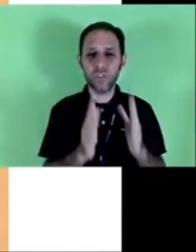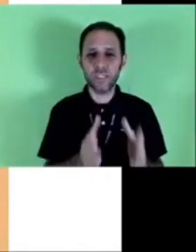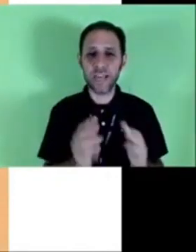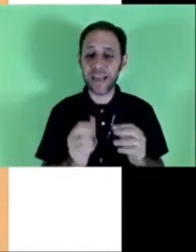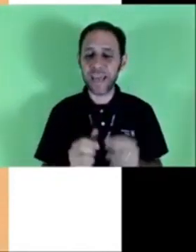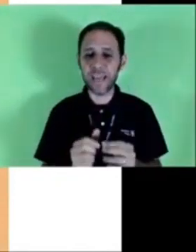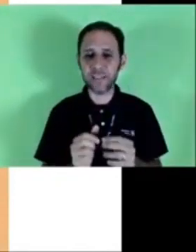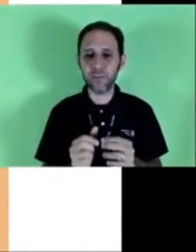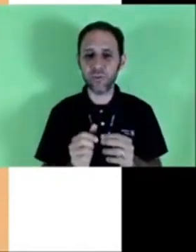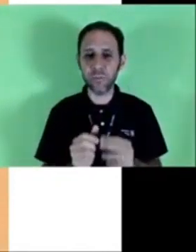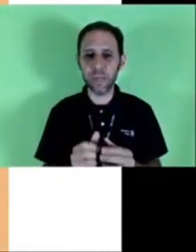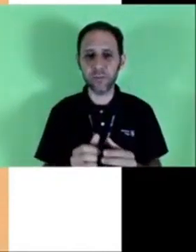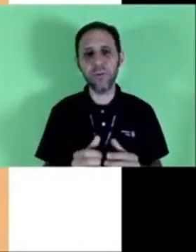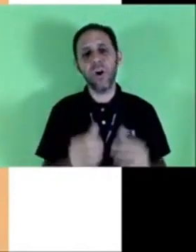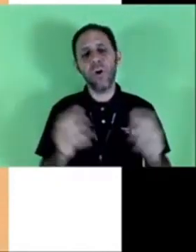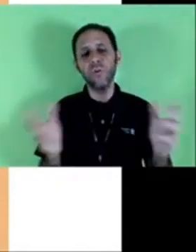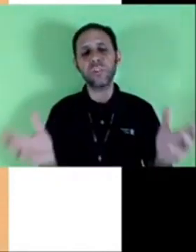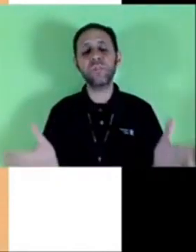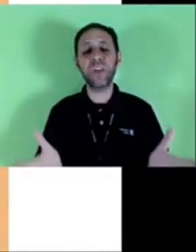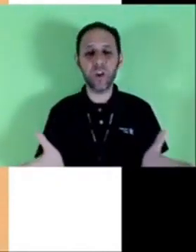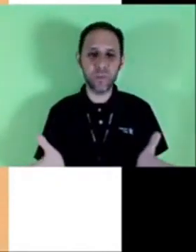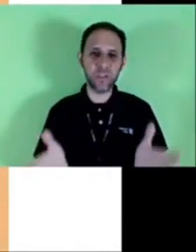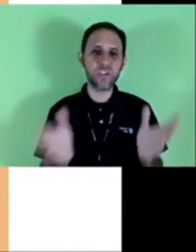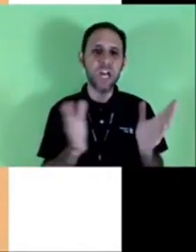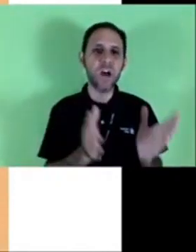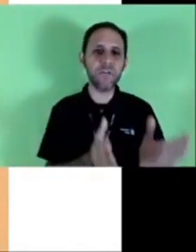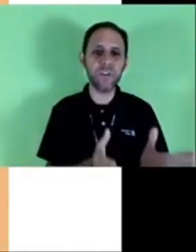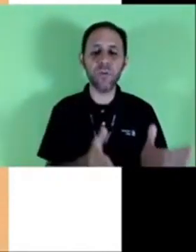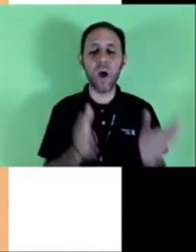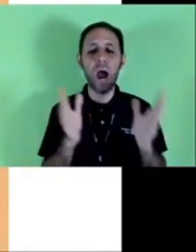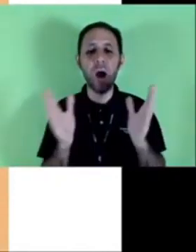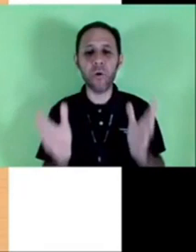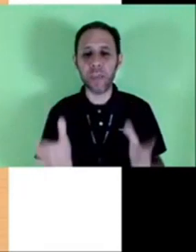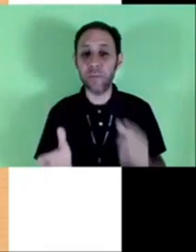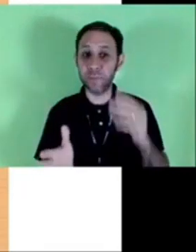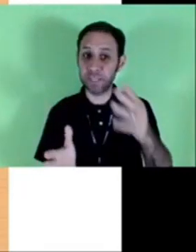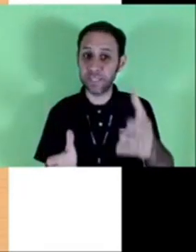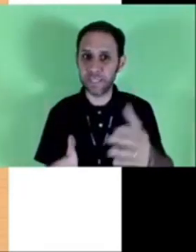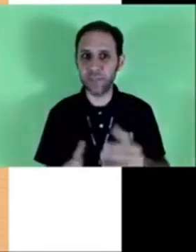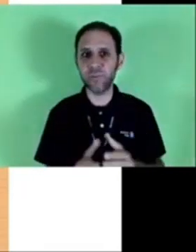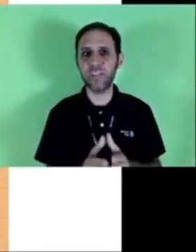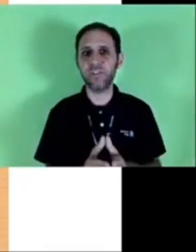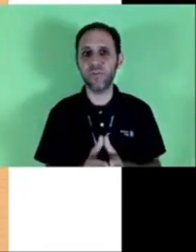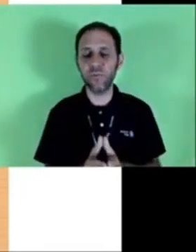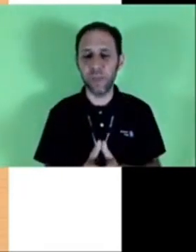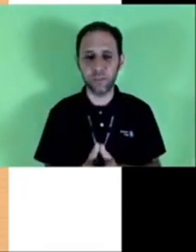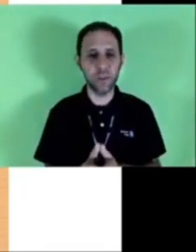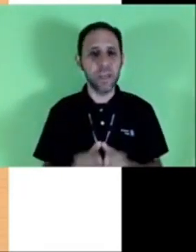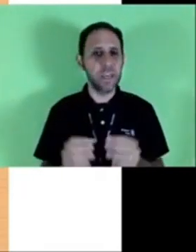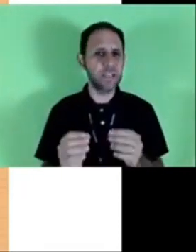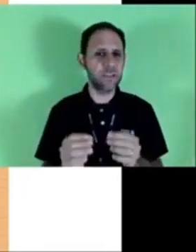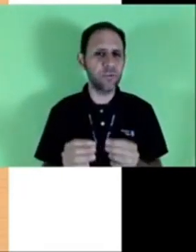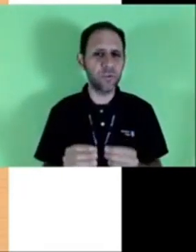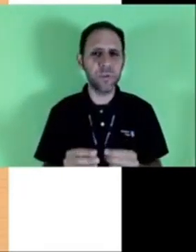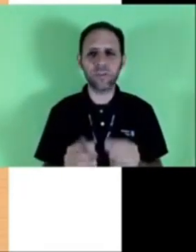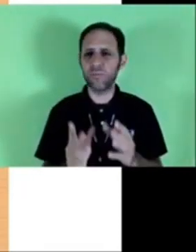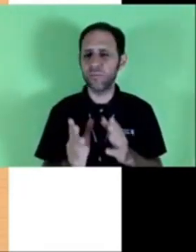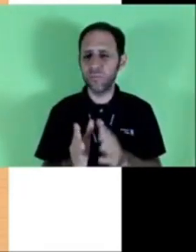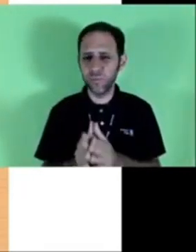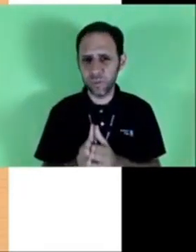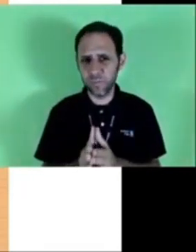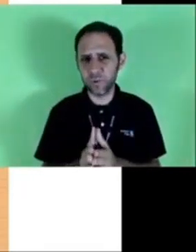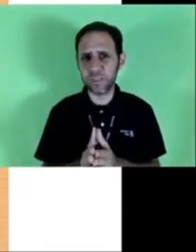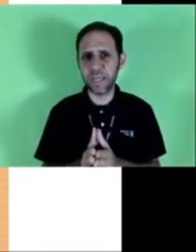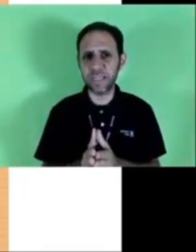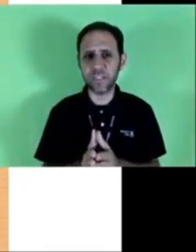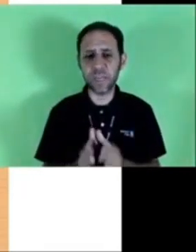utilizar esse documento ou se pelo menos já viu alguém precisando desse documento. Esse é um documento